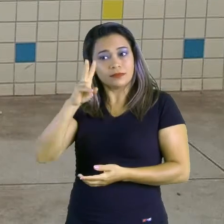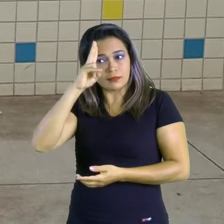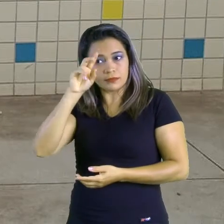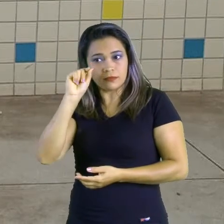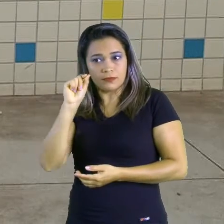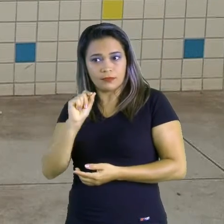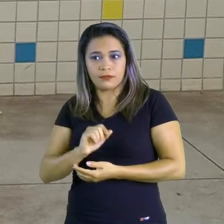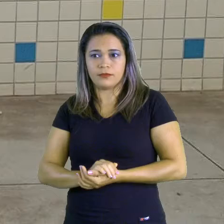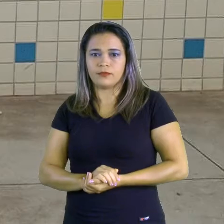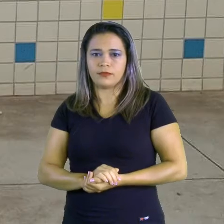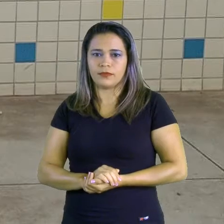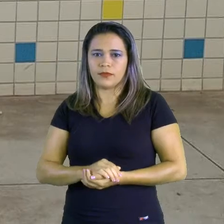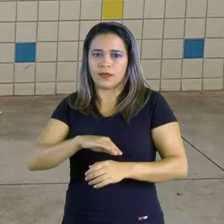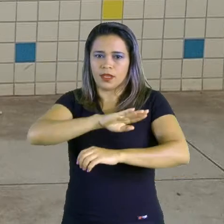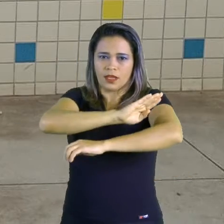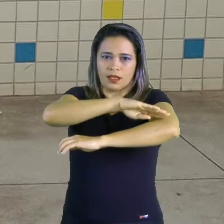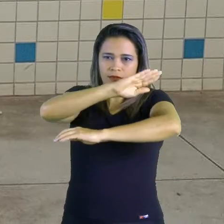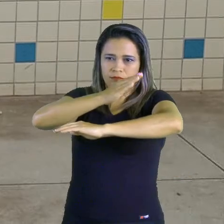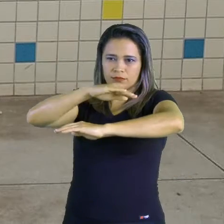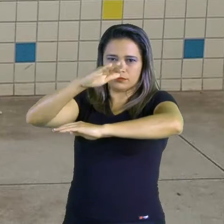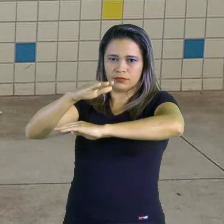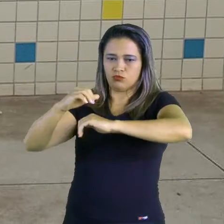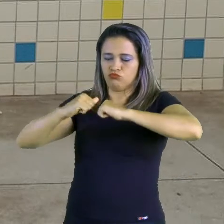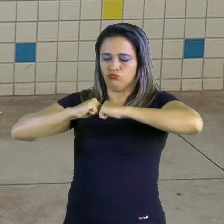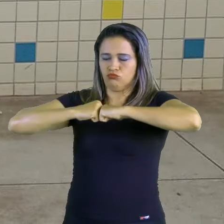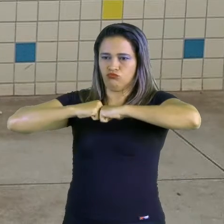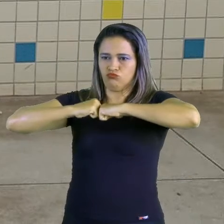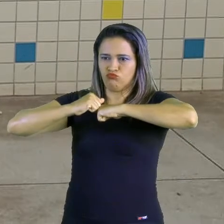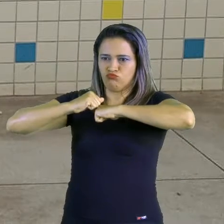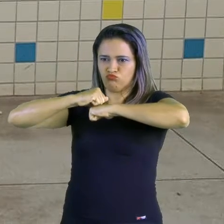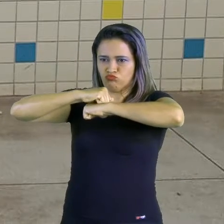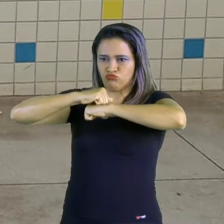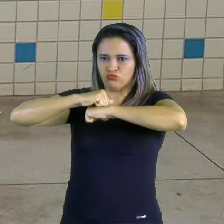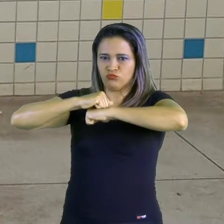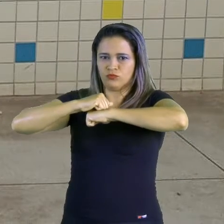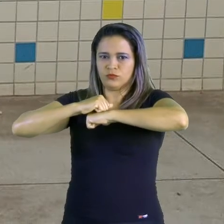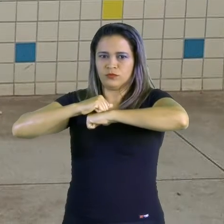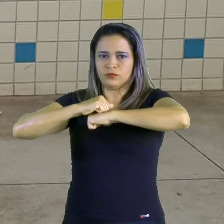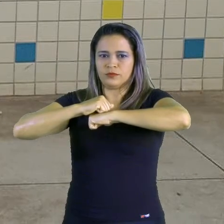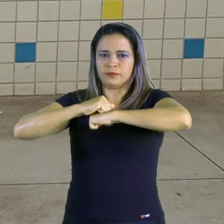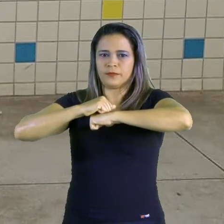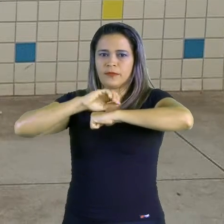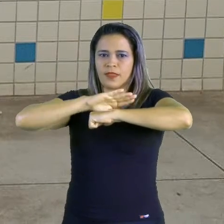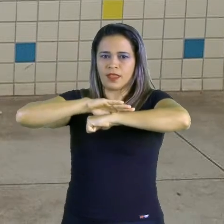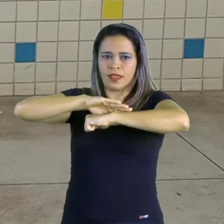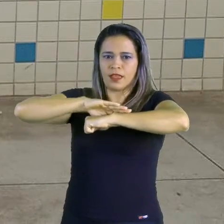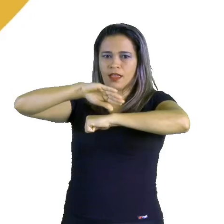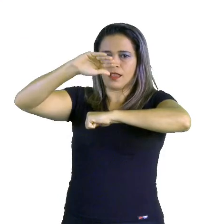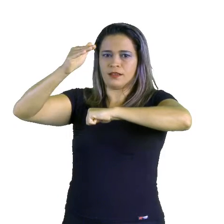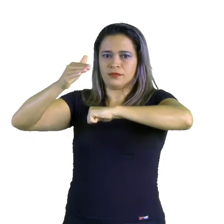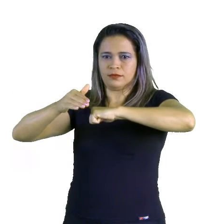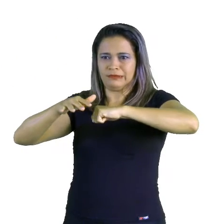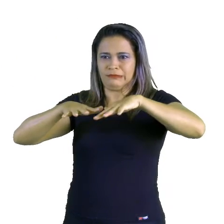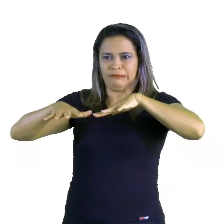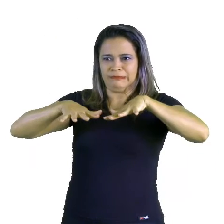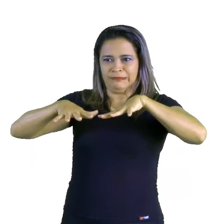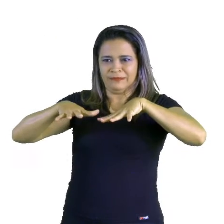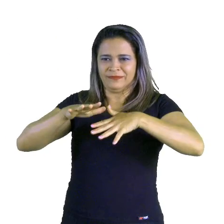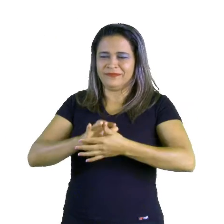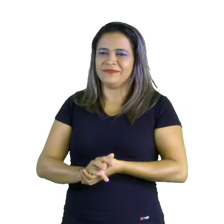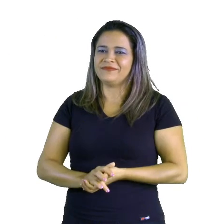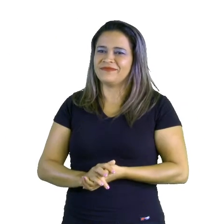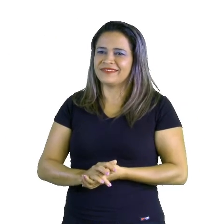surgiu através de duas placas convergentes. Então, essa região é uma região de muita instabilidade. Os